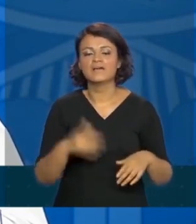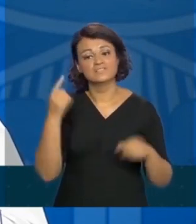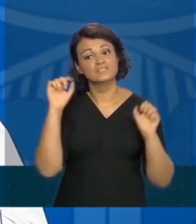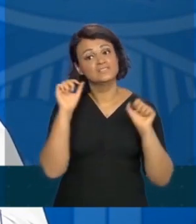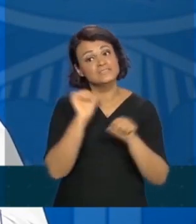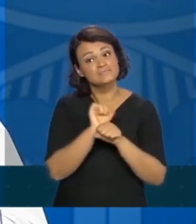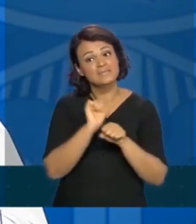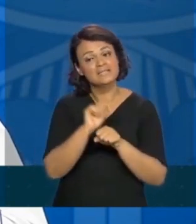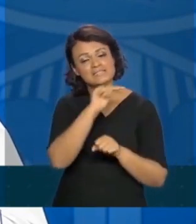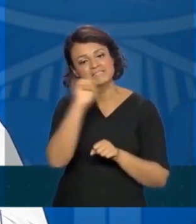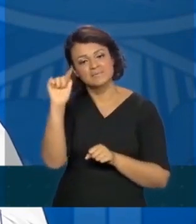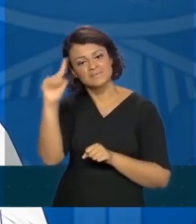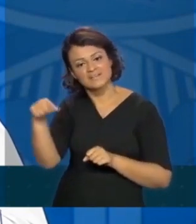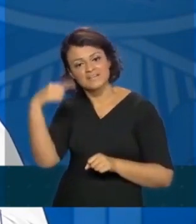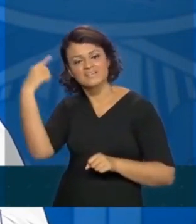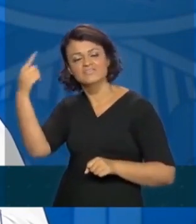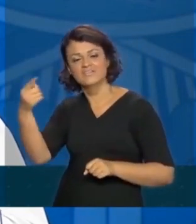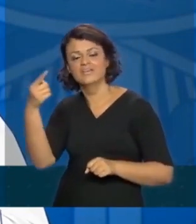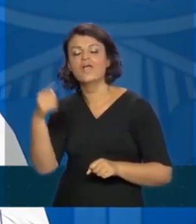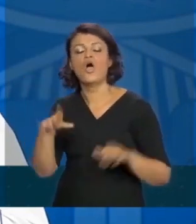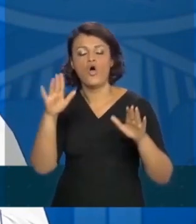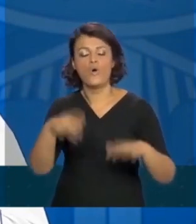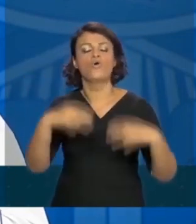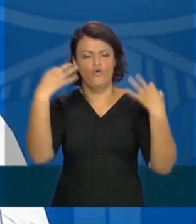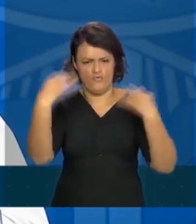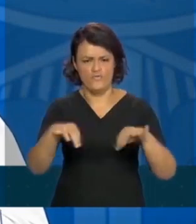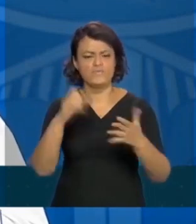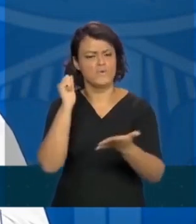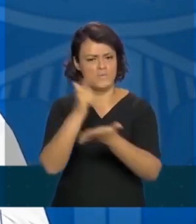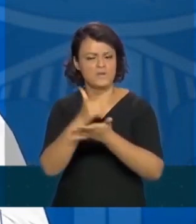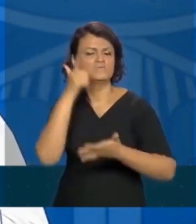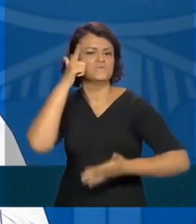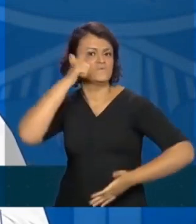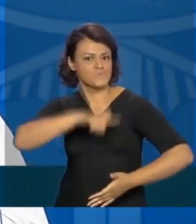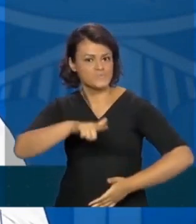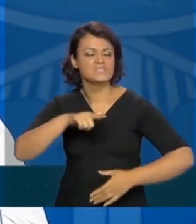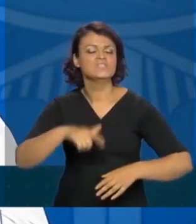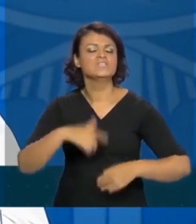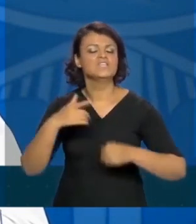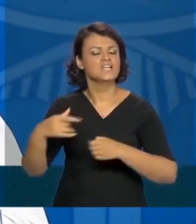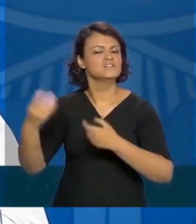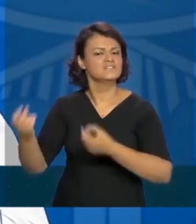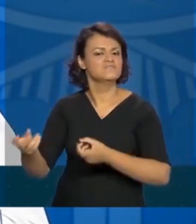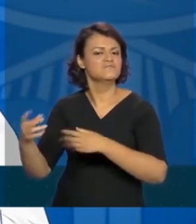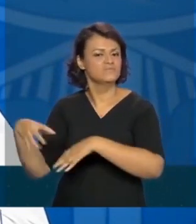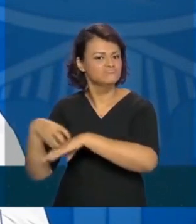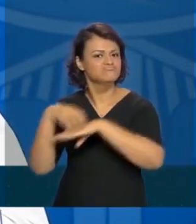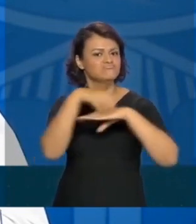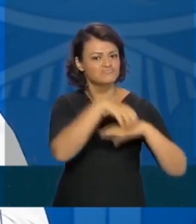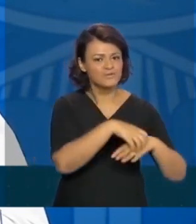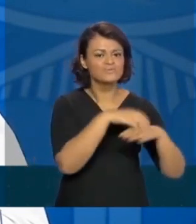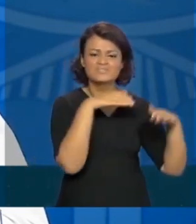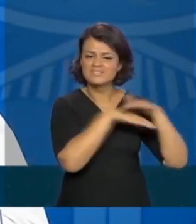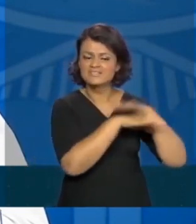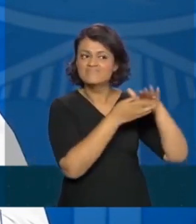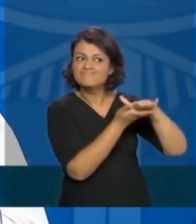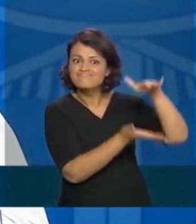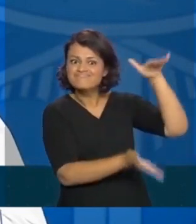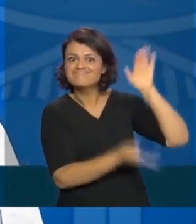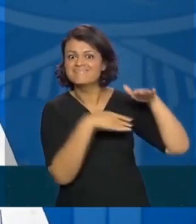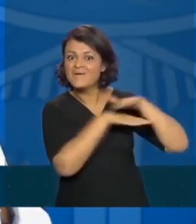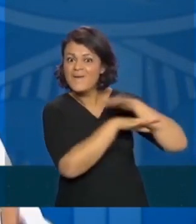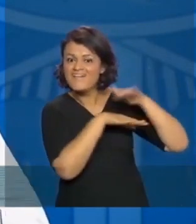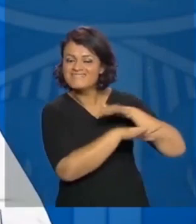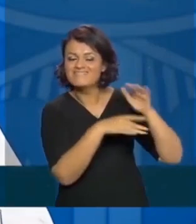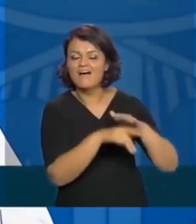na semana que vem voltar aqui e falar, confirmou, a compra firmou, o fornecedor entregou, nosso estoque está subindo,